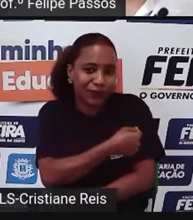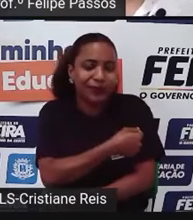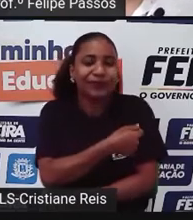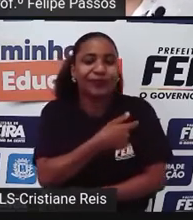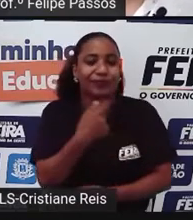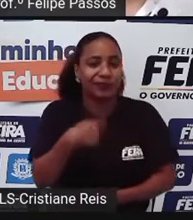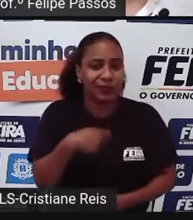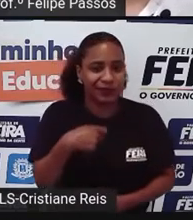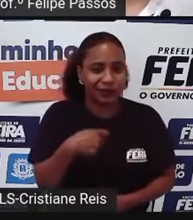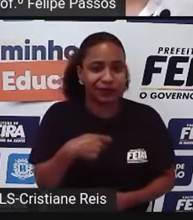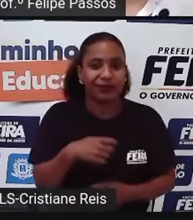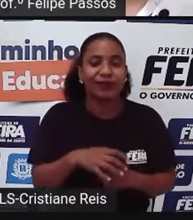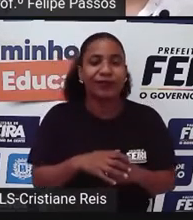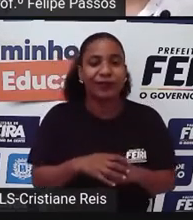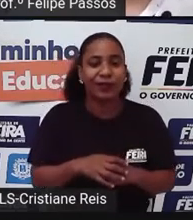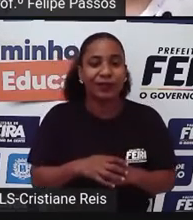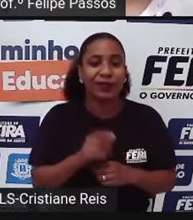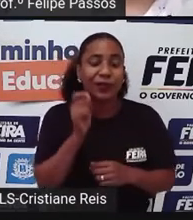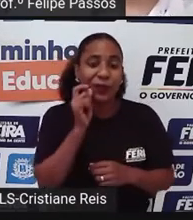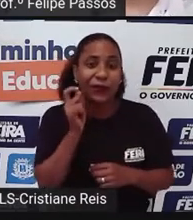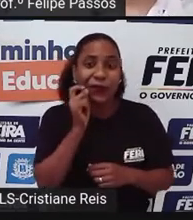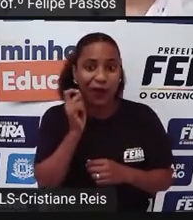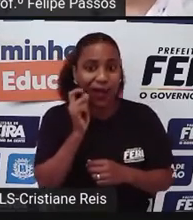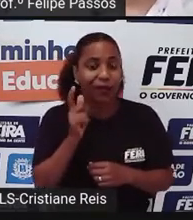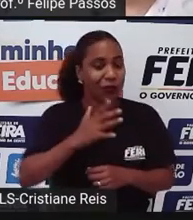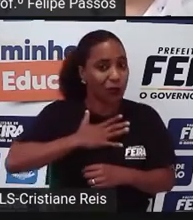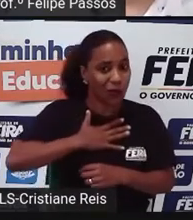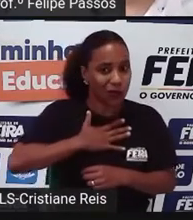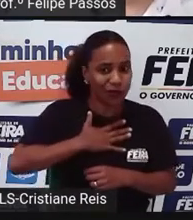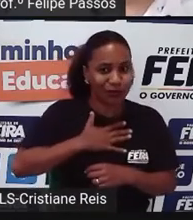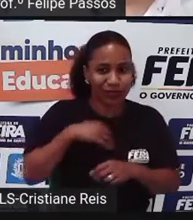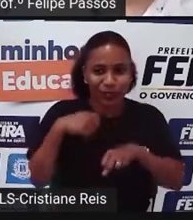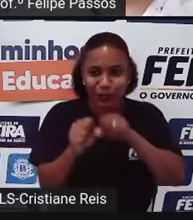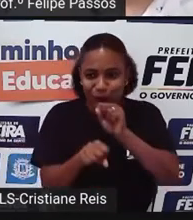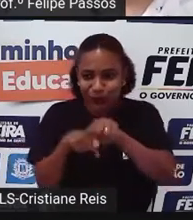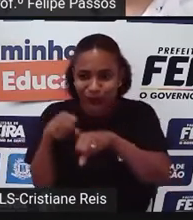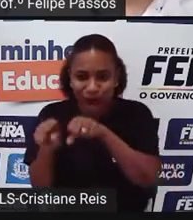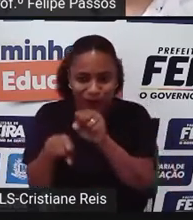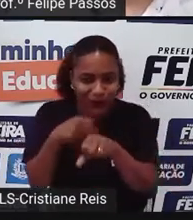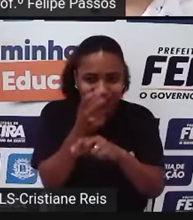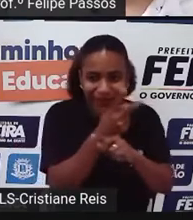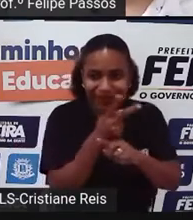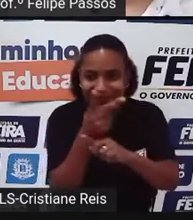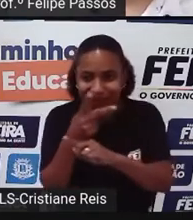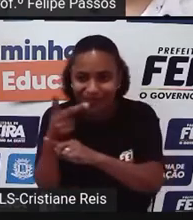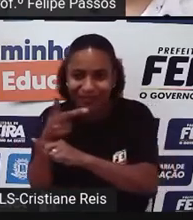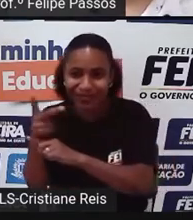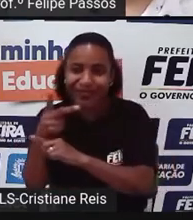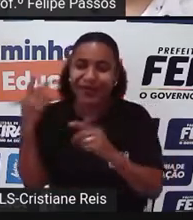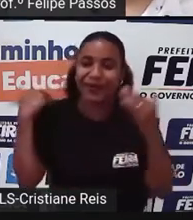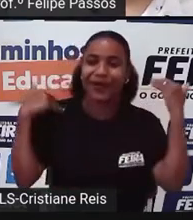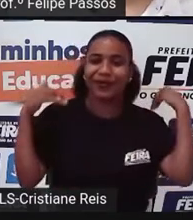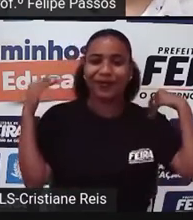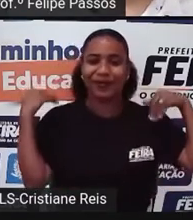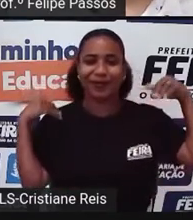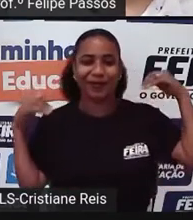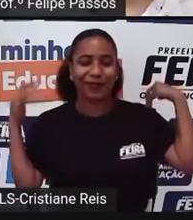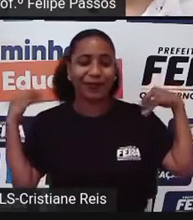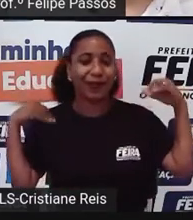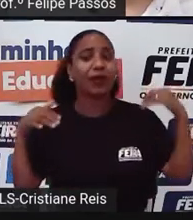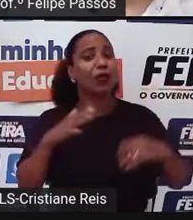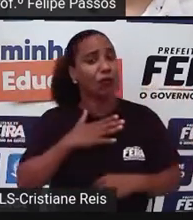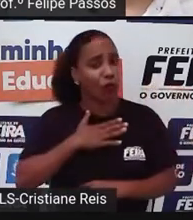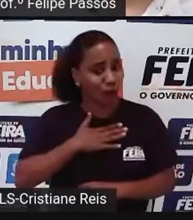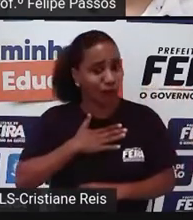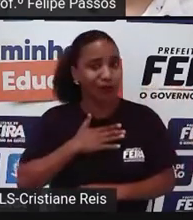Ah, porque o gato caça Ele é caçador Ah, porque o gato gosta De passear na rua Realmente Se você for comparar Um gato com um